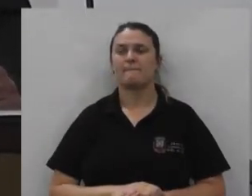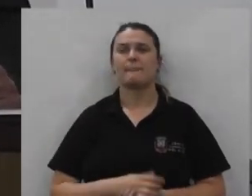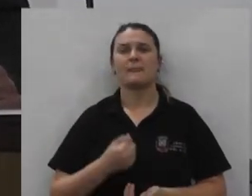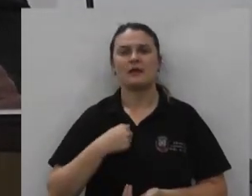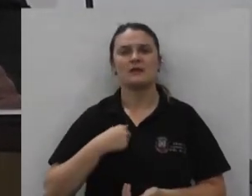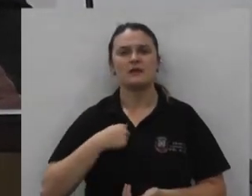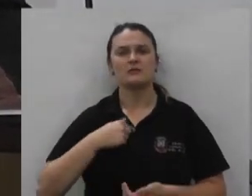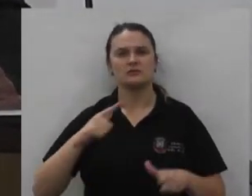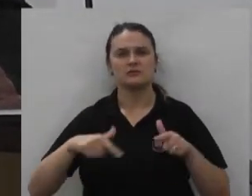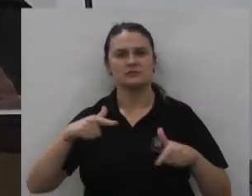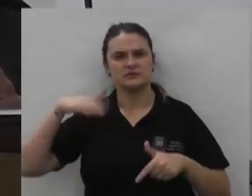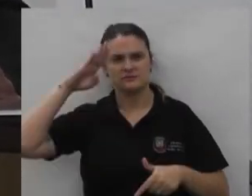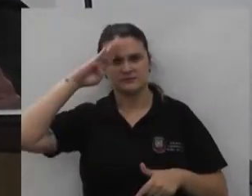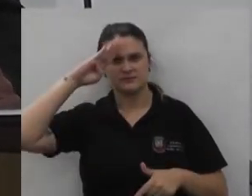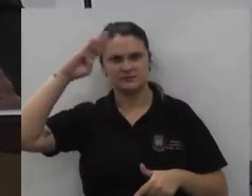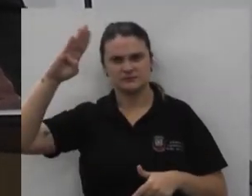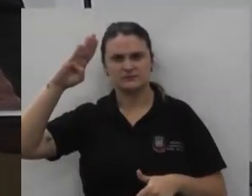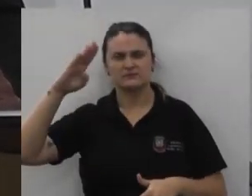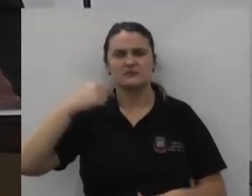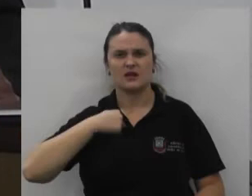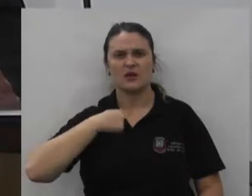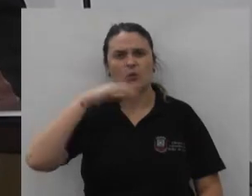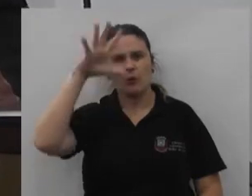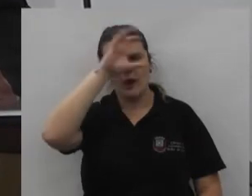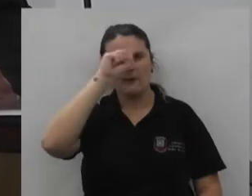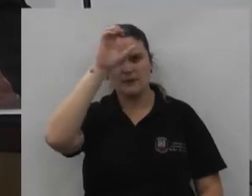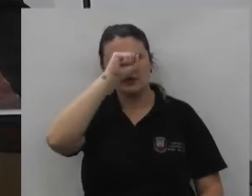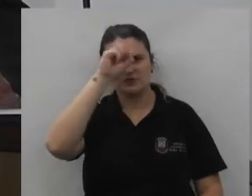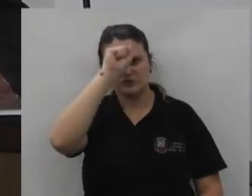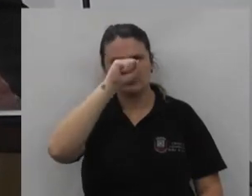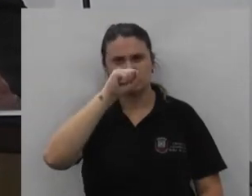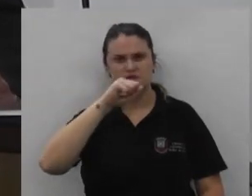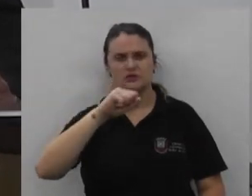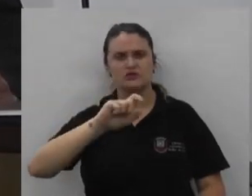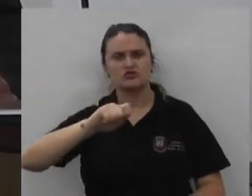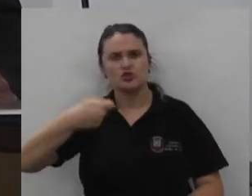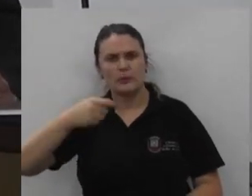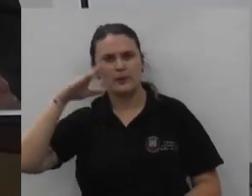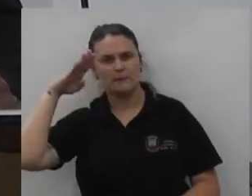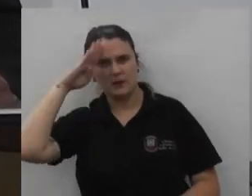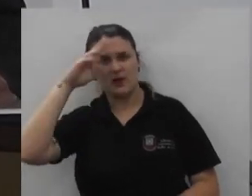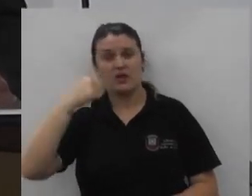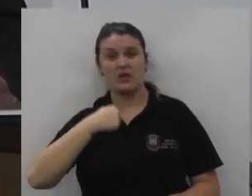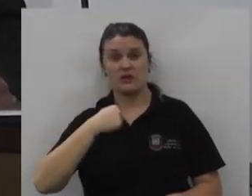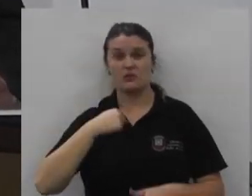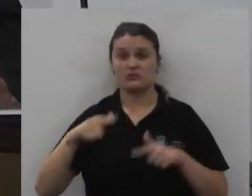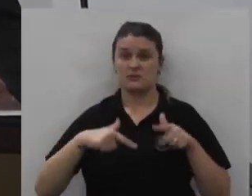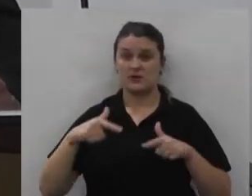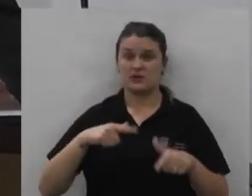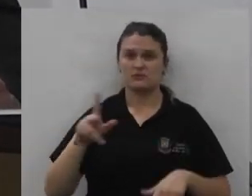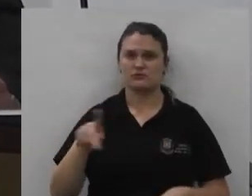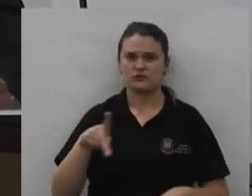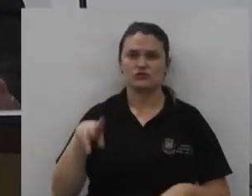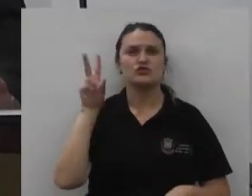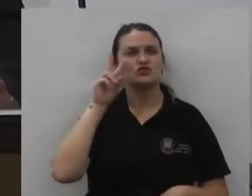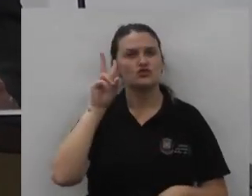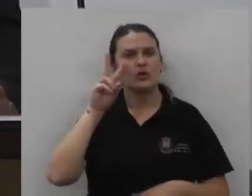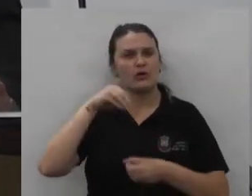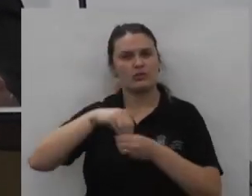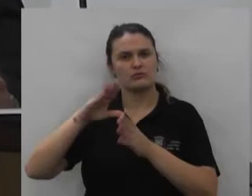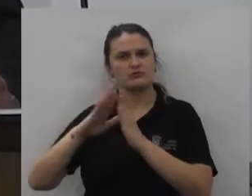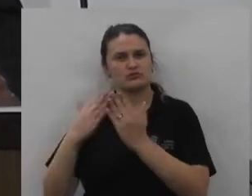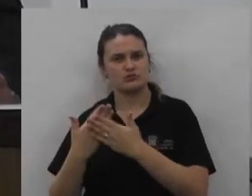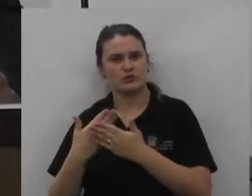eu quando fui militar tive a oportunidade de aprender a parte militar e quando fui professor a parte da história das